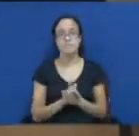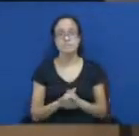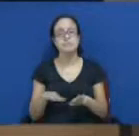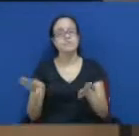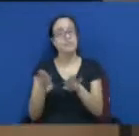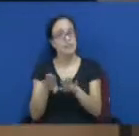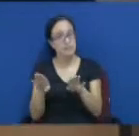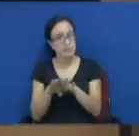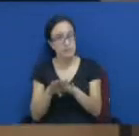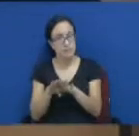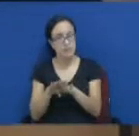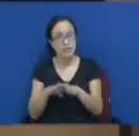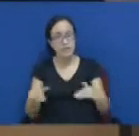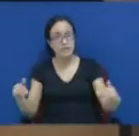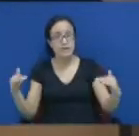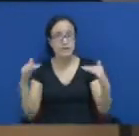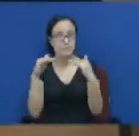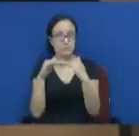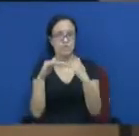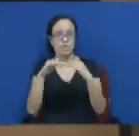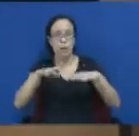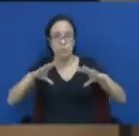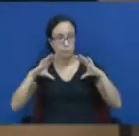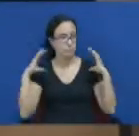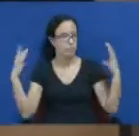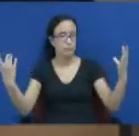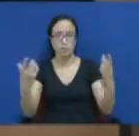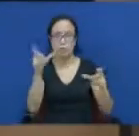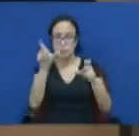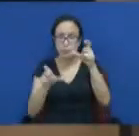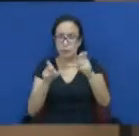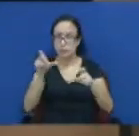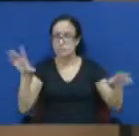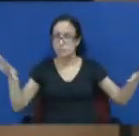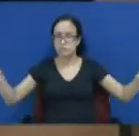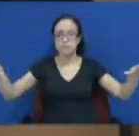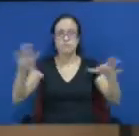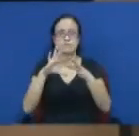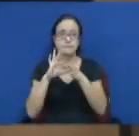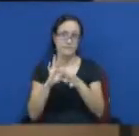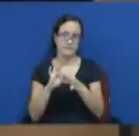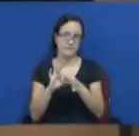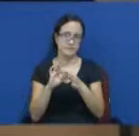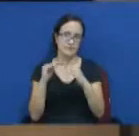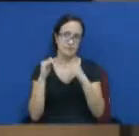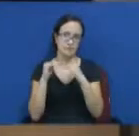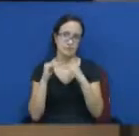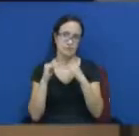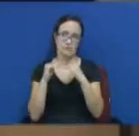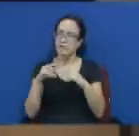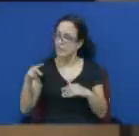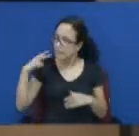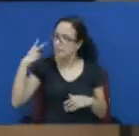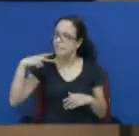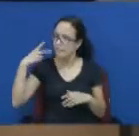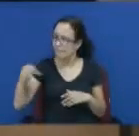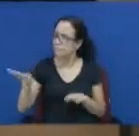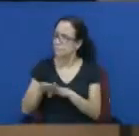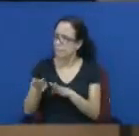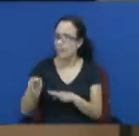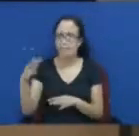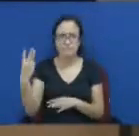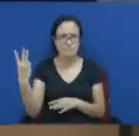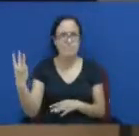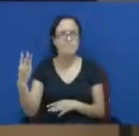o acordo coletivo. Tem algo que é muito caro para nós, aqui tem os vereadores que votou e votou com louvor, que é o projeto